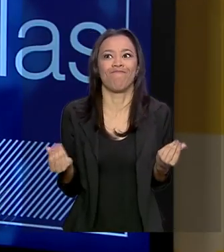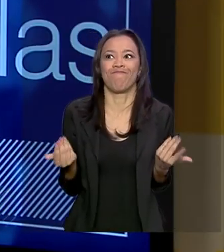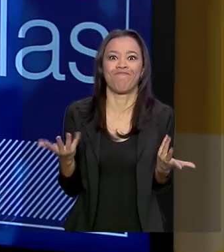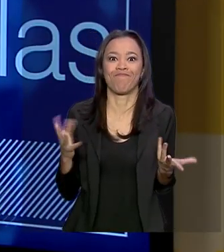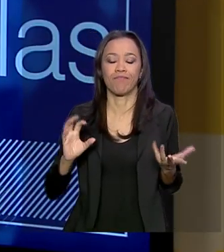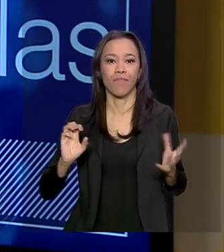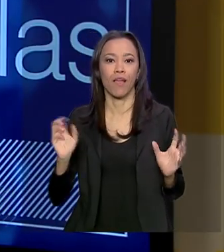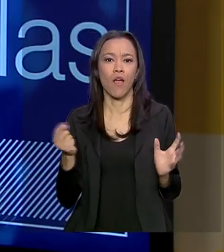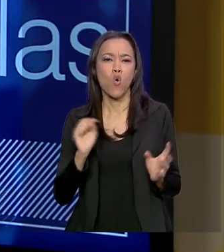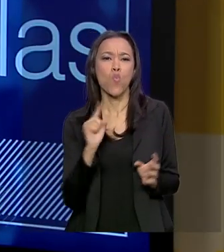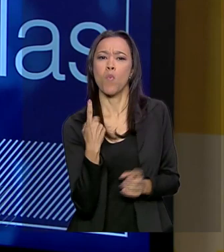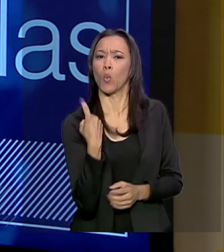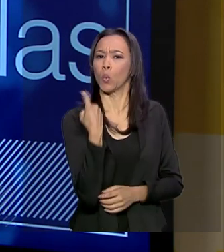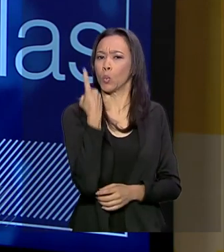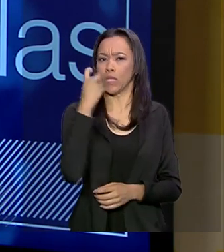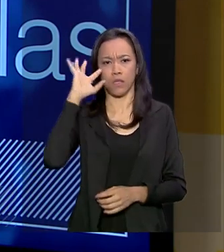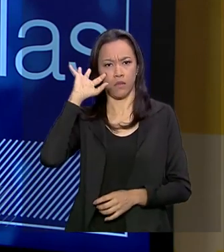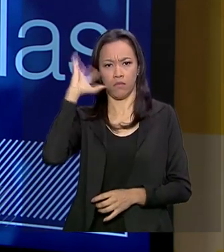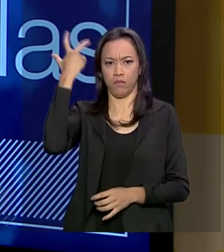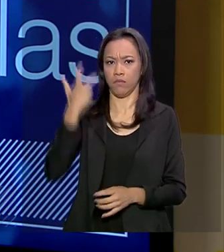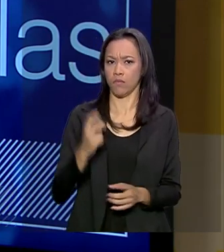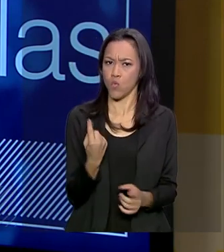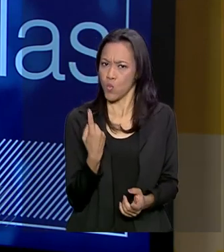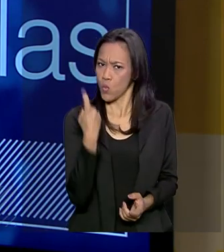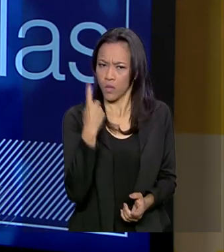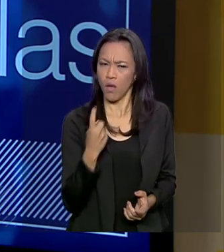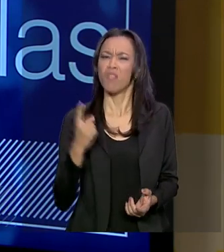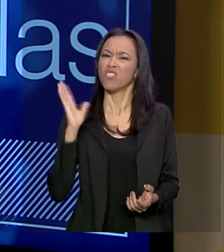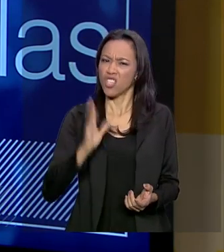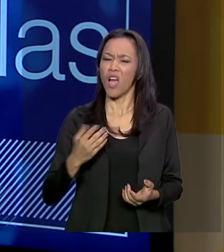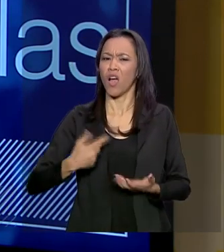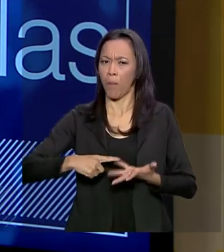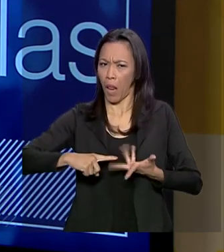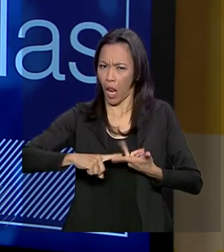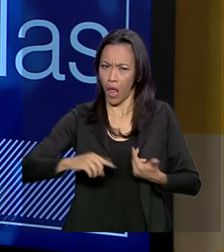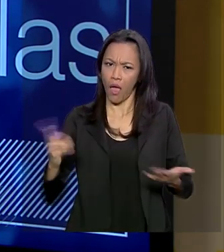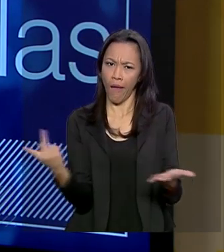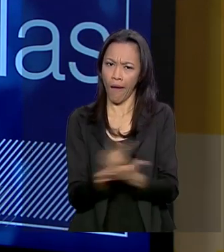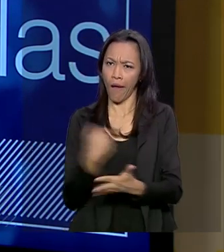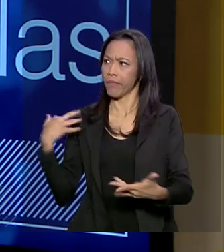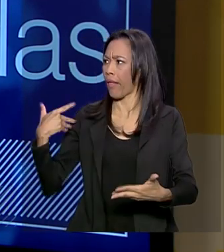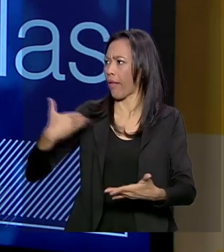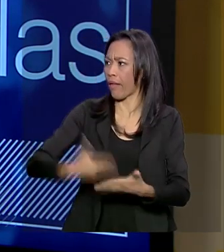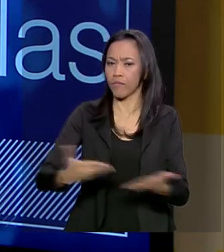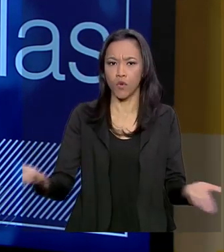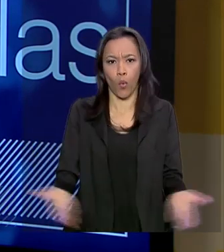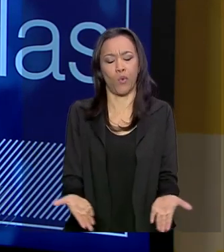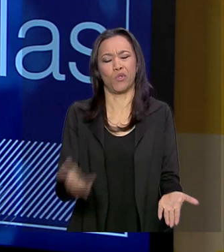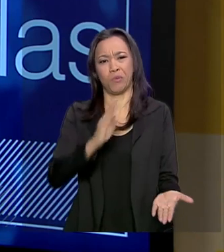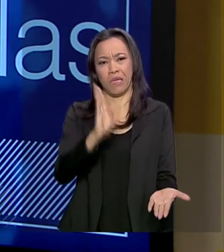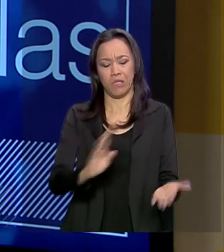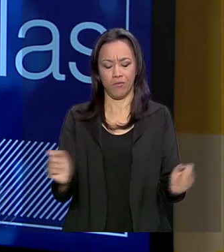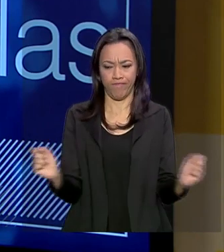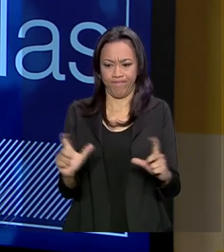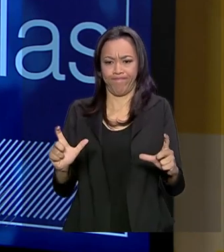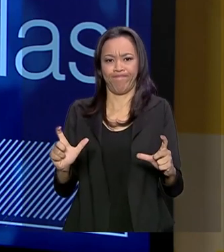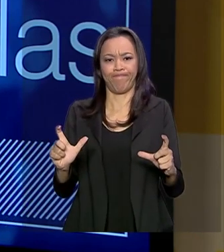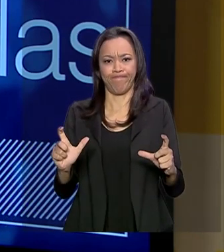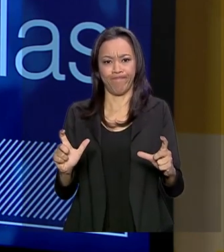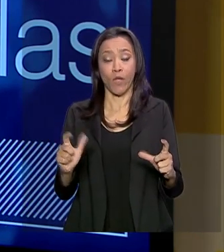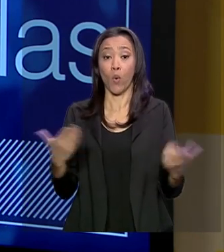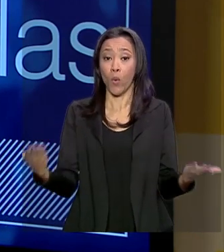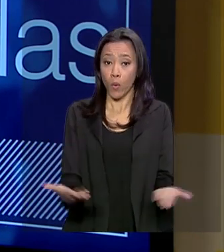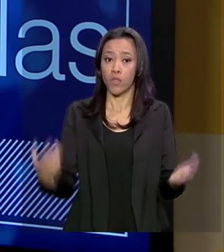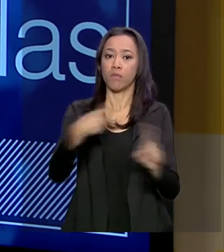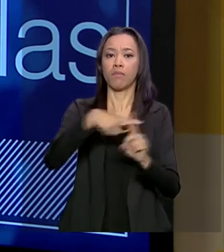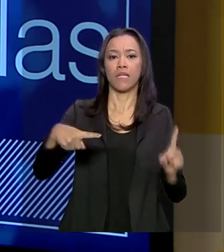Não é uma única solução. Muita coisa foi feita errada para o Brasil chegar no patamar que está hoje. Hoje, metade